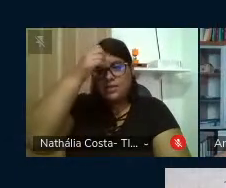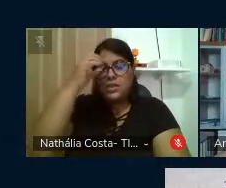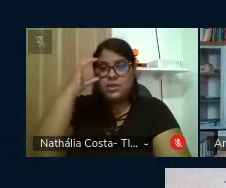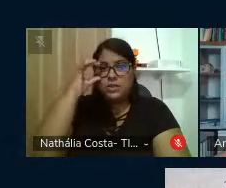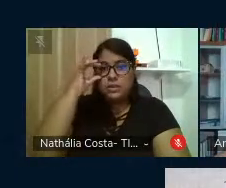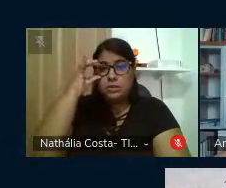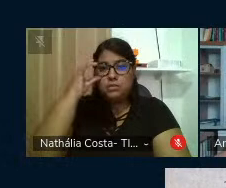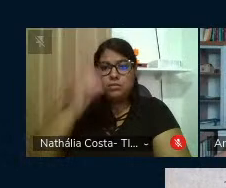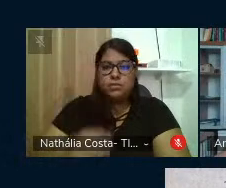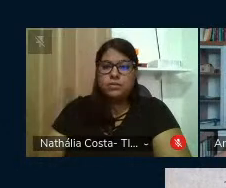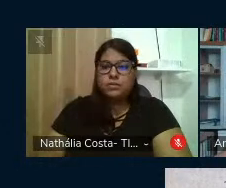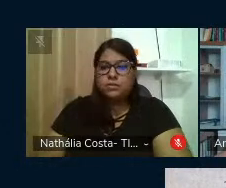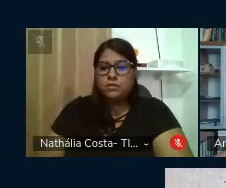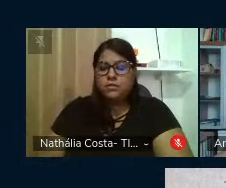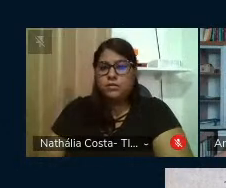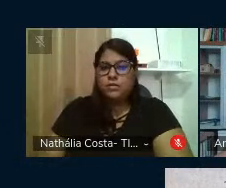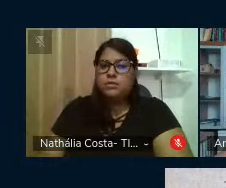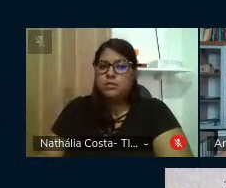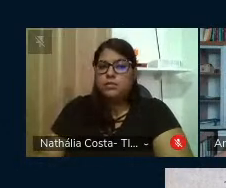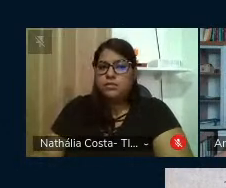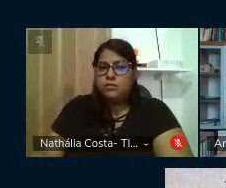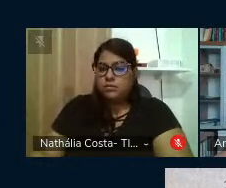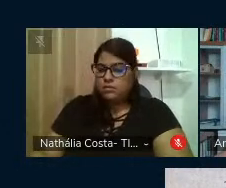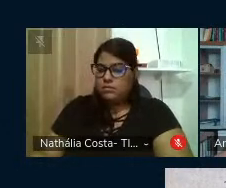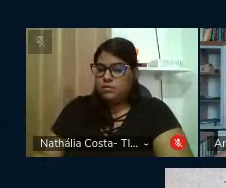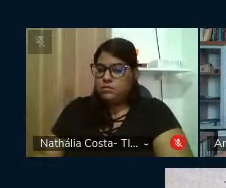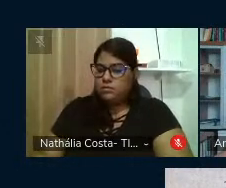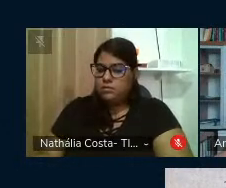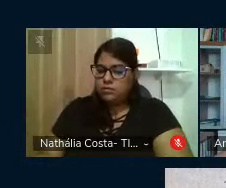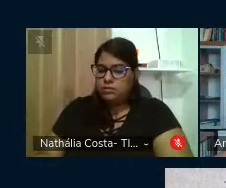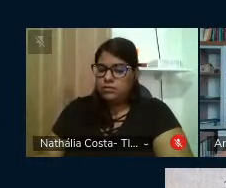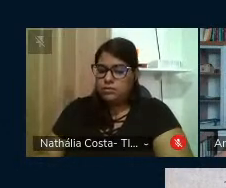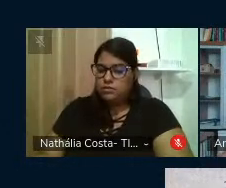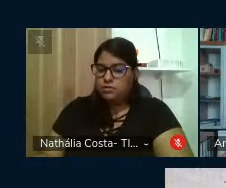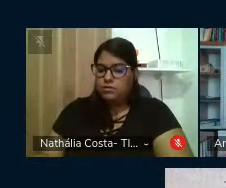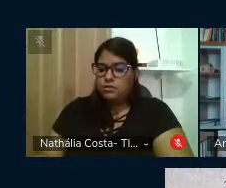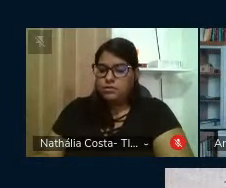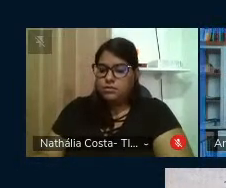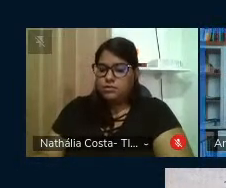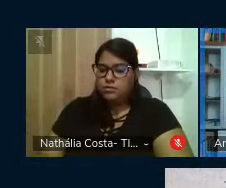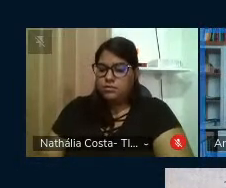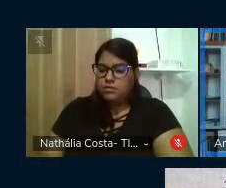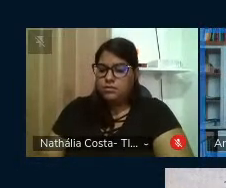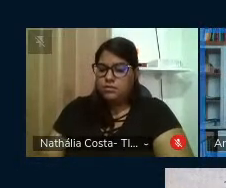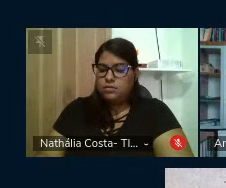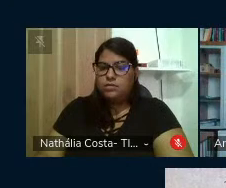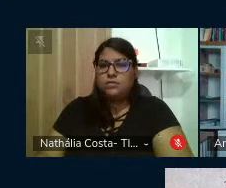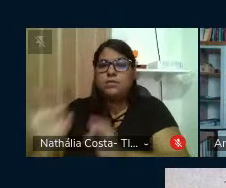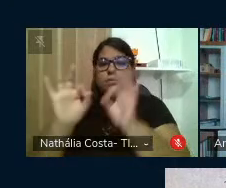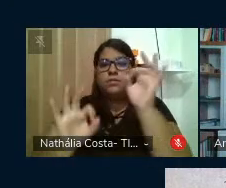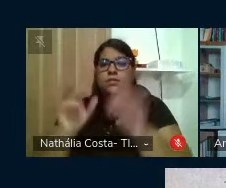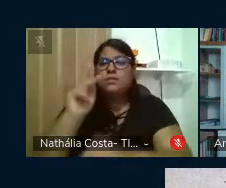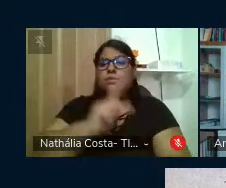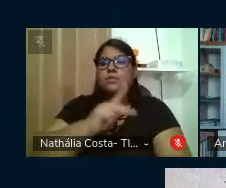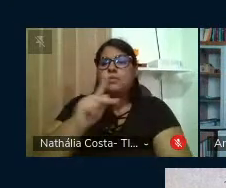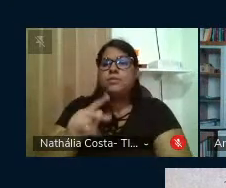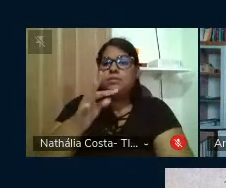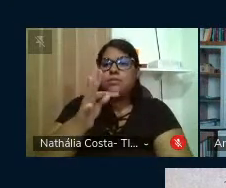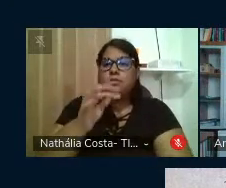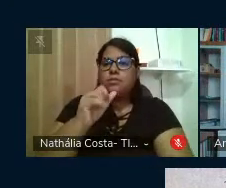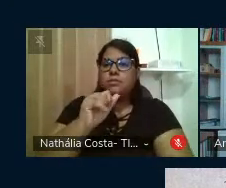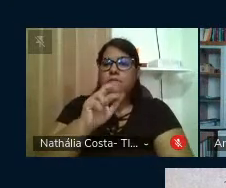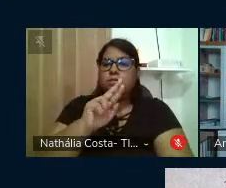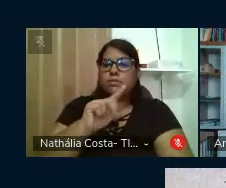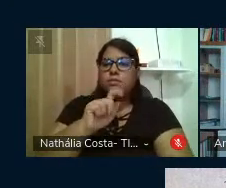de Organização da professora Targélia de Souza Albuquerque, será apresentado